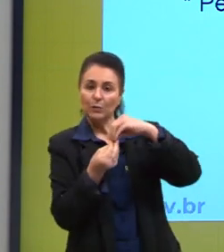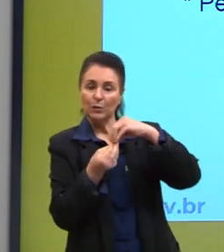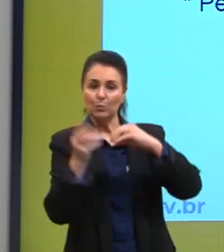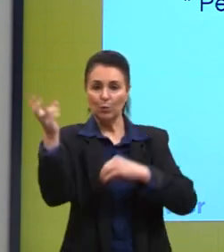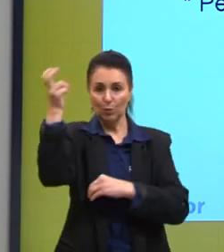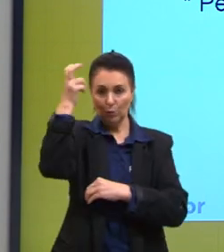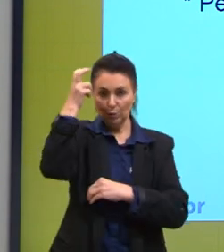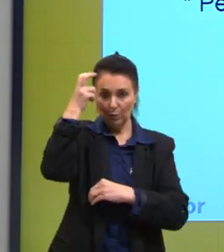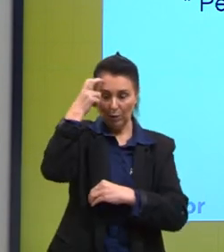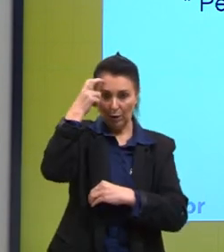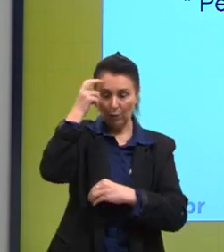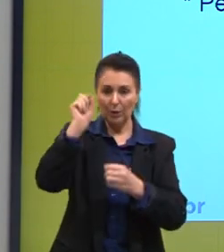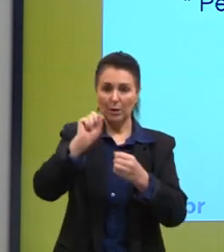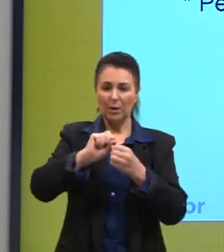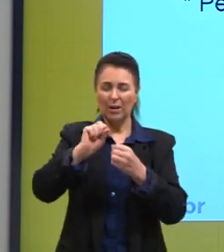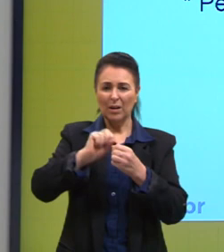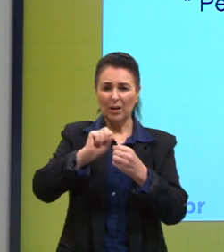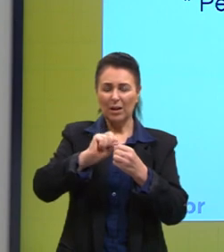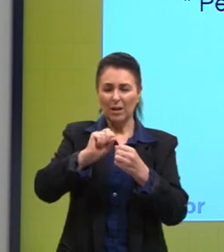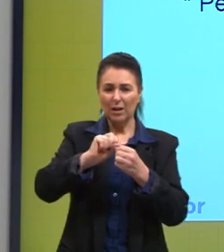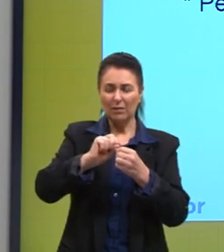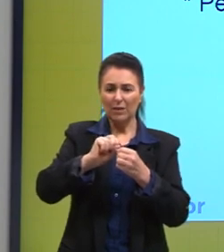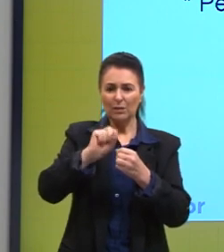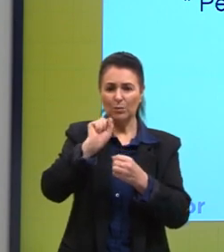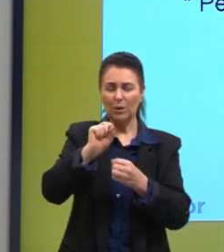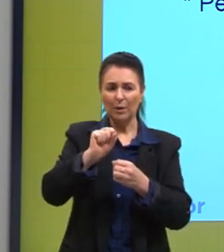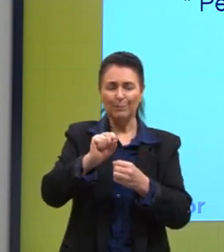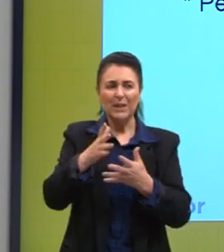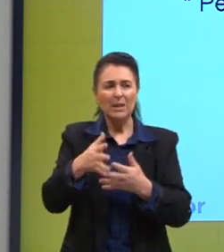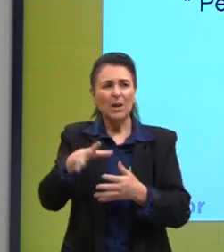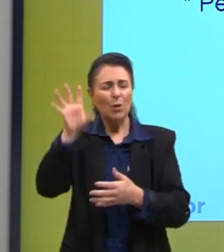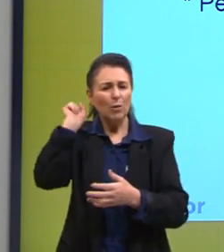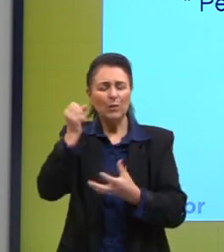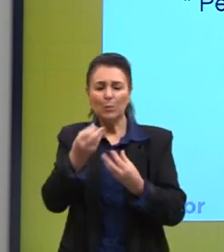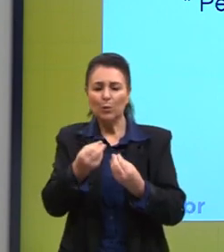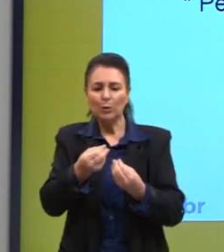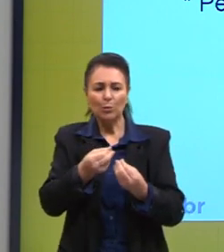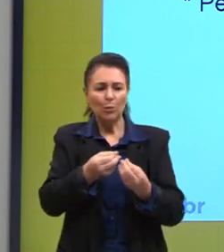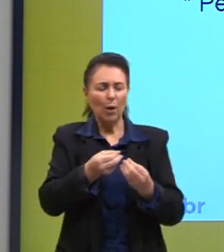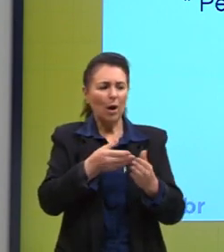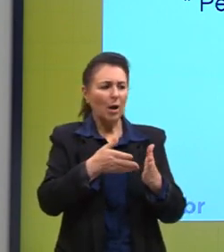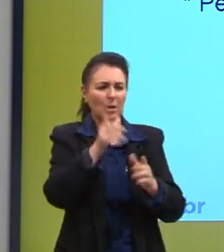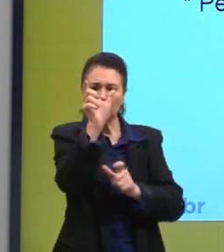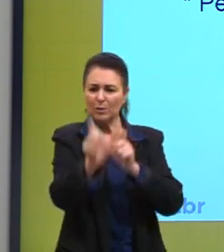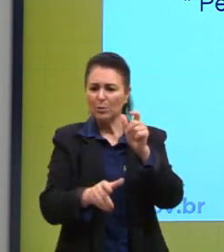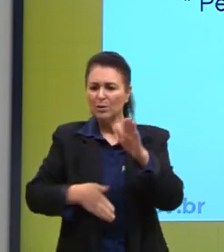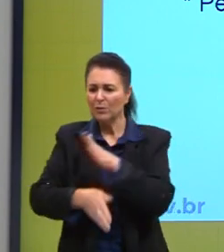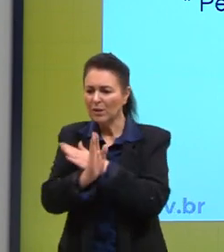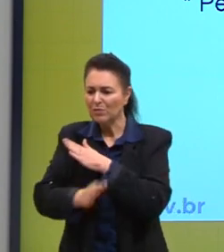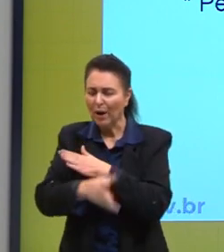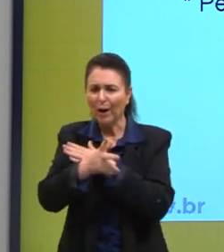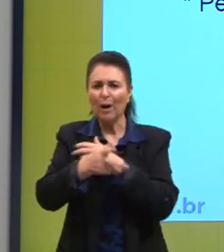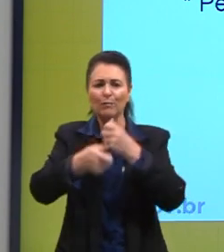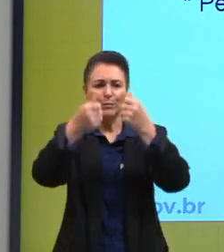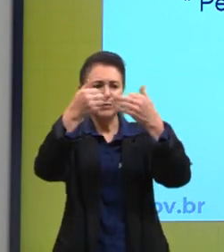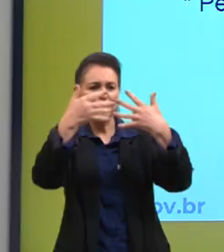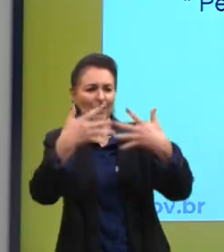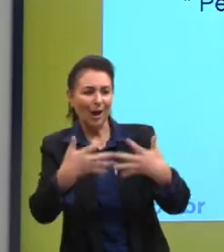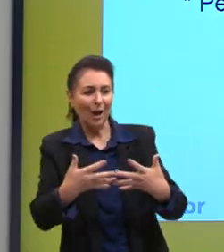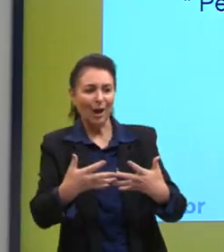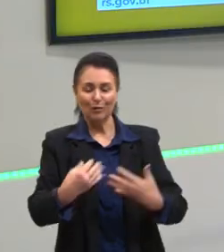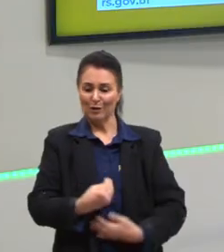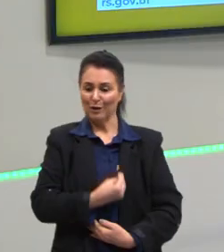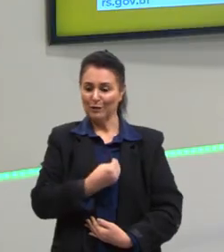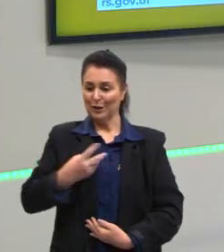da etnografia... Porque se ouvia muito dos viajantes, falavam dos povos. E aí, através desses viajantes,